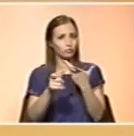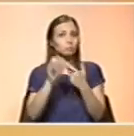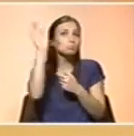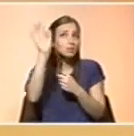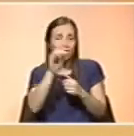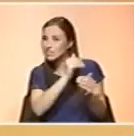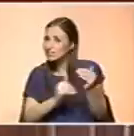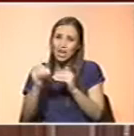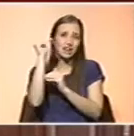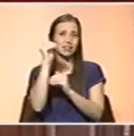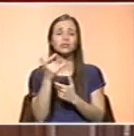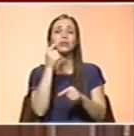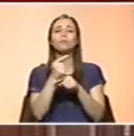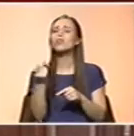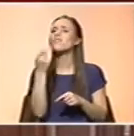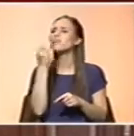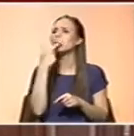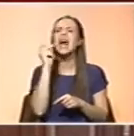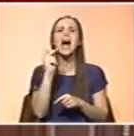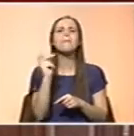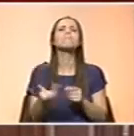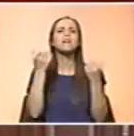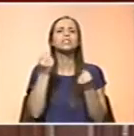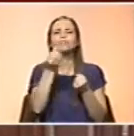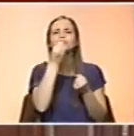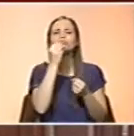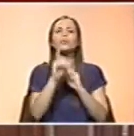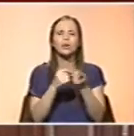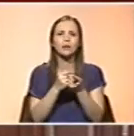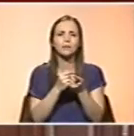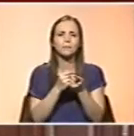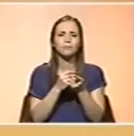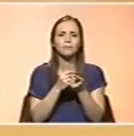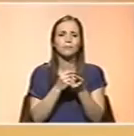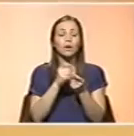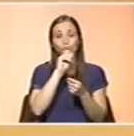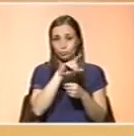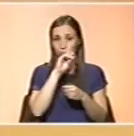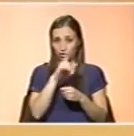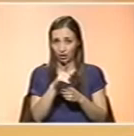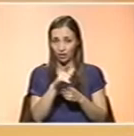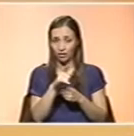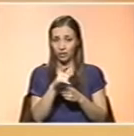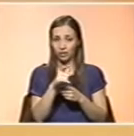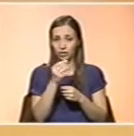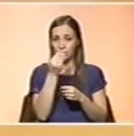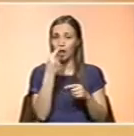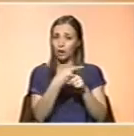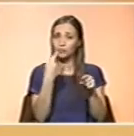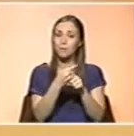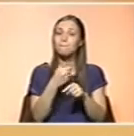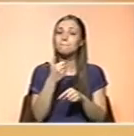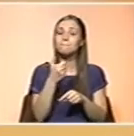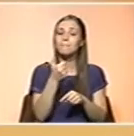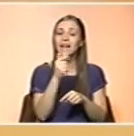morbilidade associada mortalidade. é uma vitamina que se adquire em que tipo de alimentos e que eles não têm acesso? Por a possível probabilidade de utilização deste tipo de alimentos ricos em beta-caroteno,